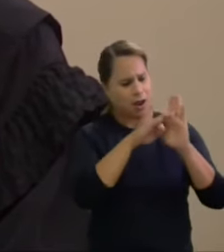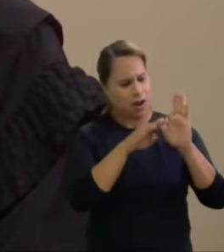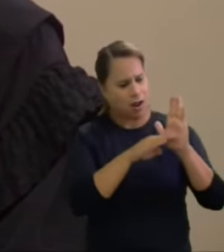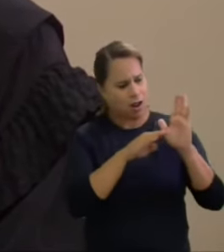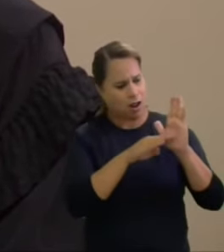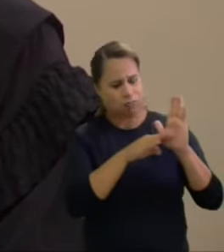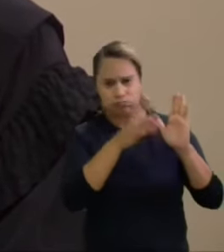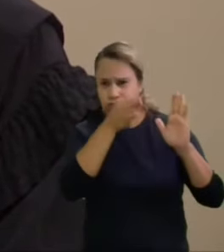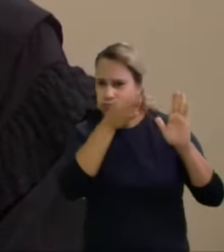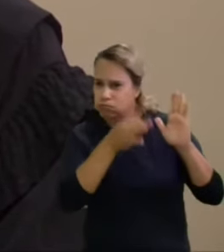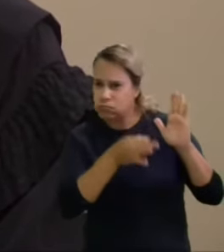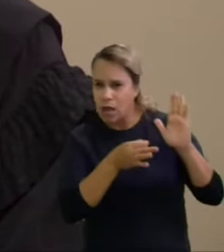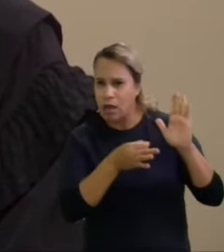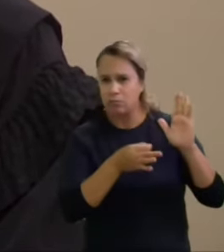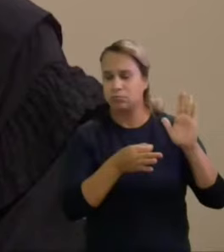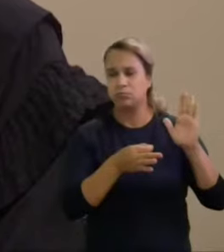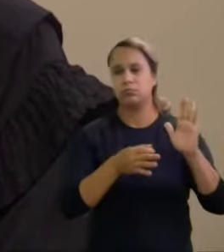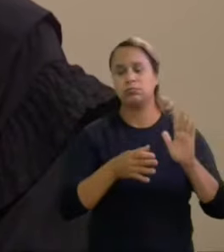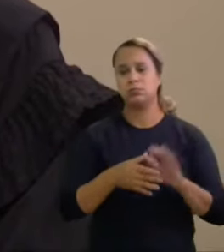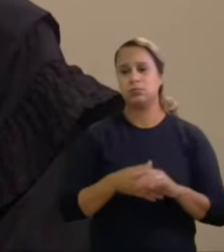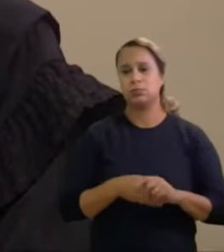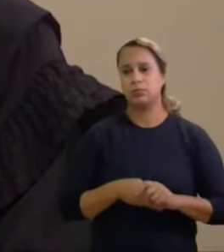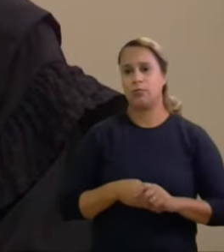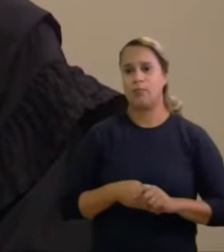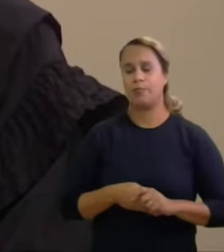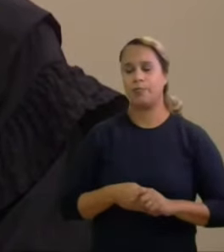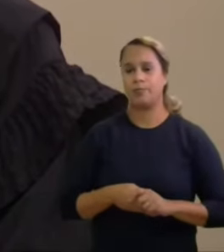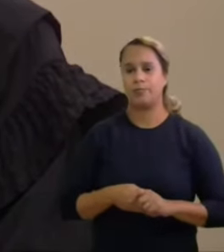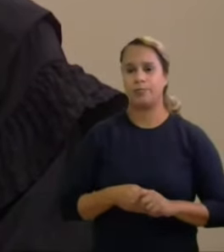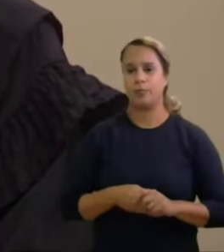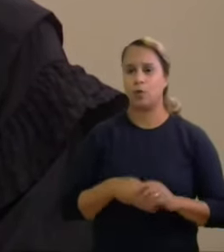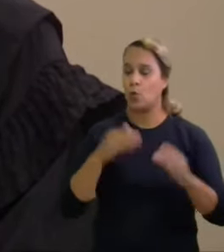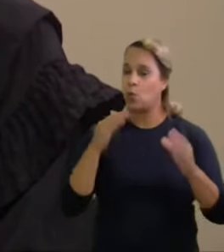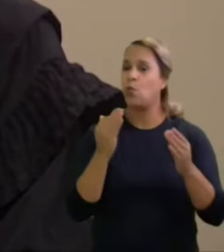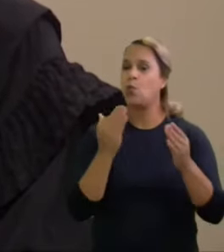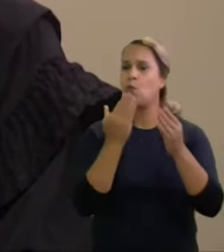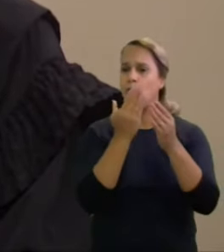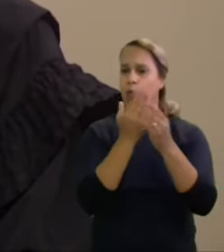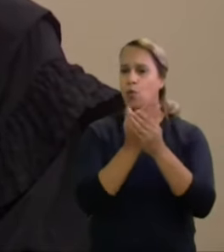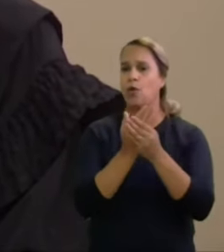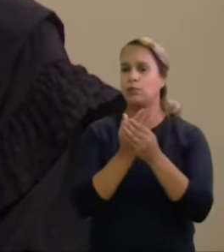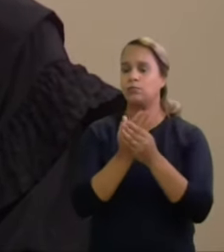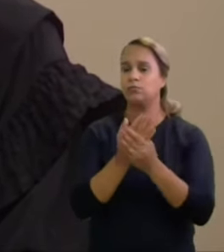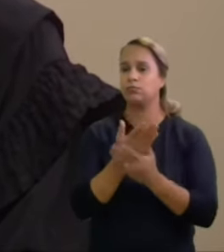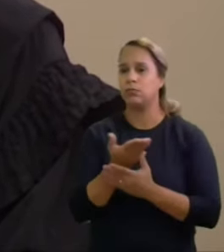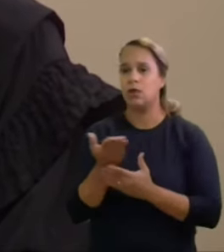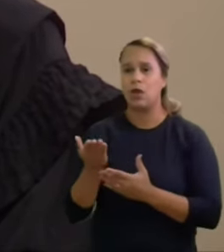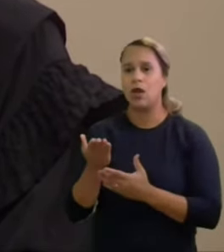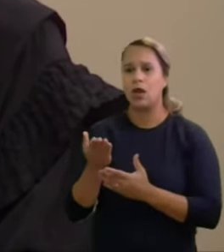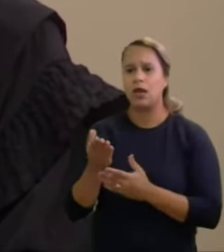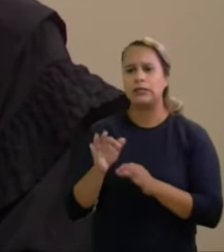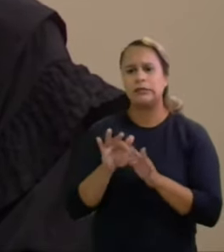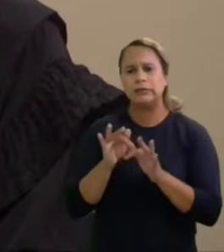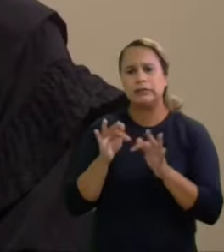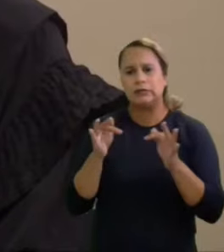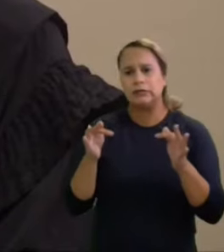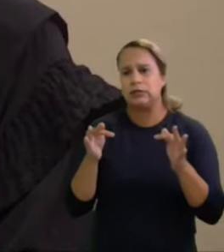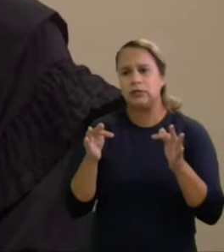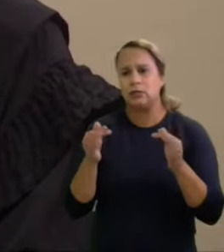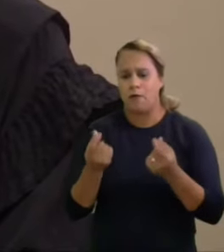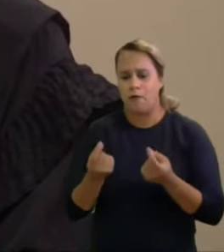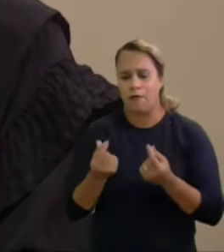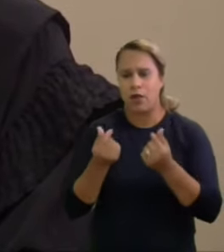que podem ser admitidos como não abusivos no caso dos autos pelo simples montante financeiro